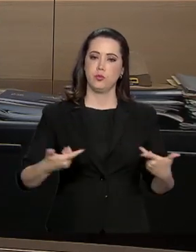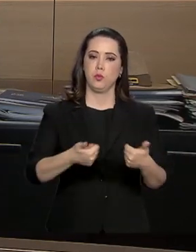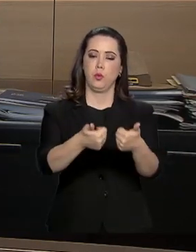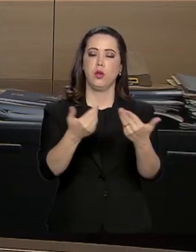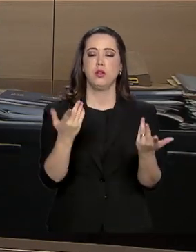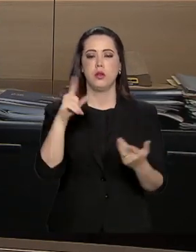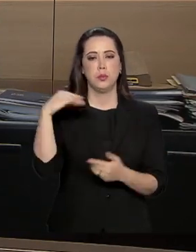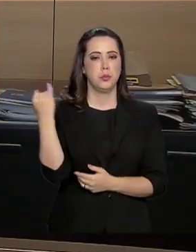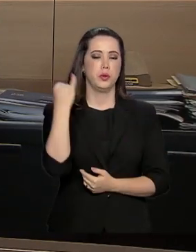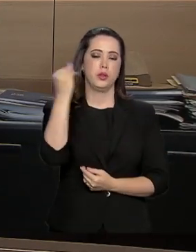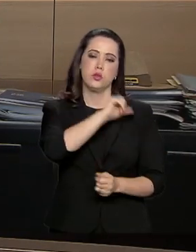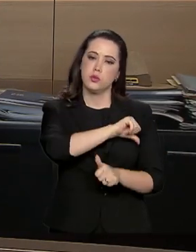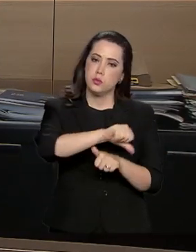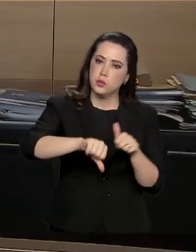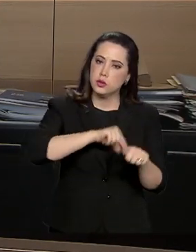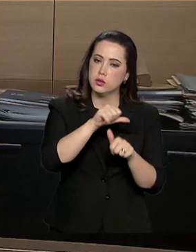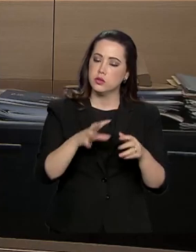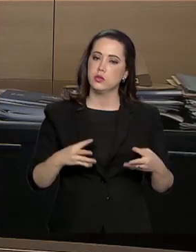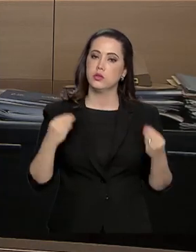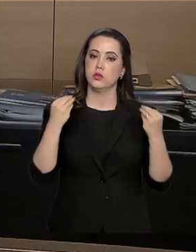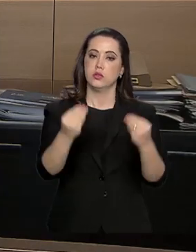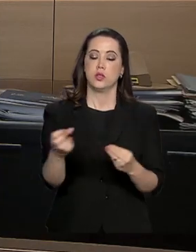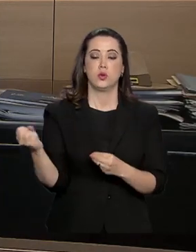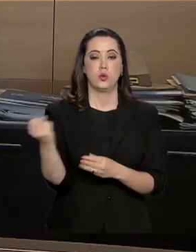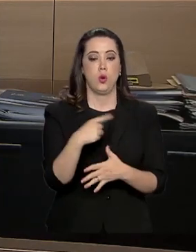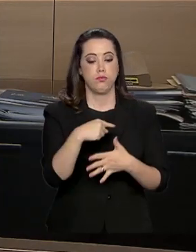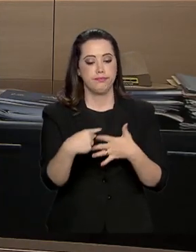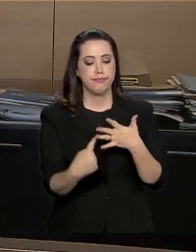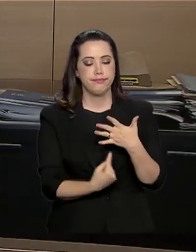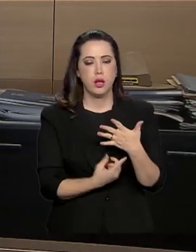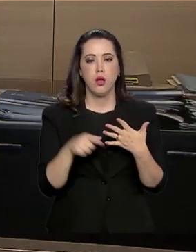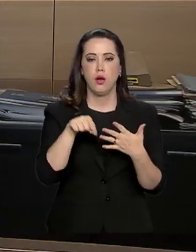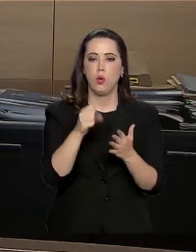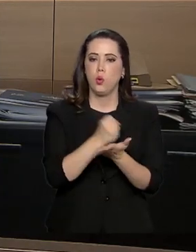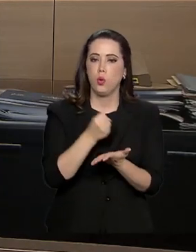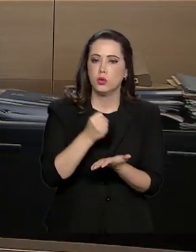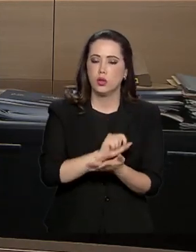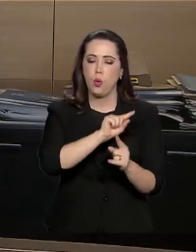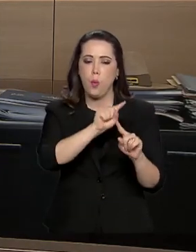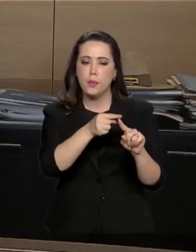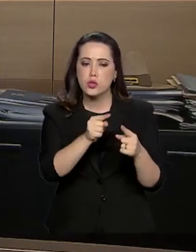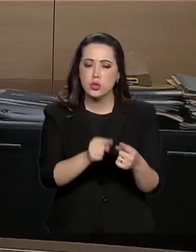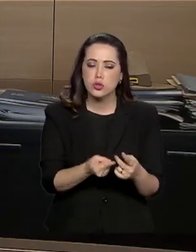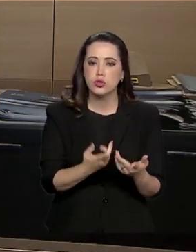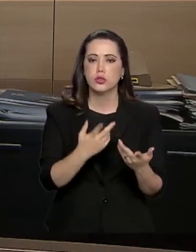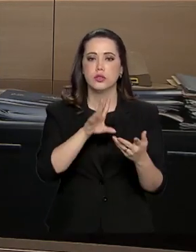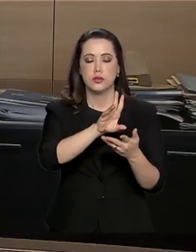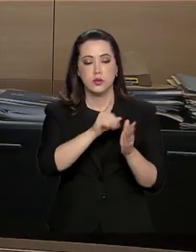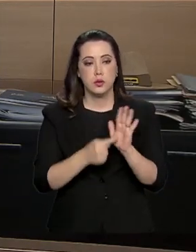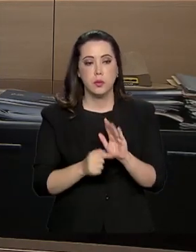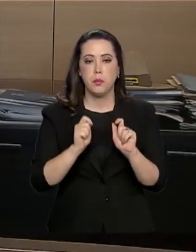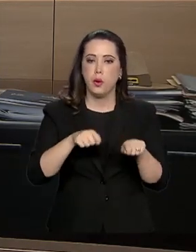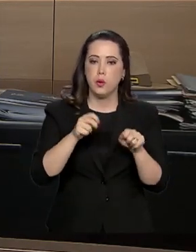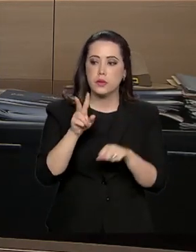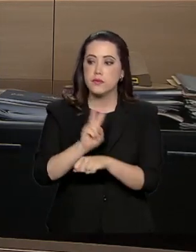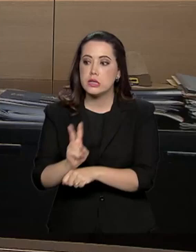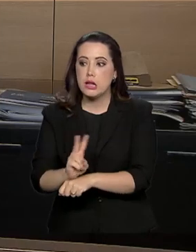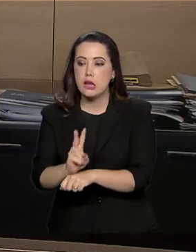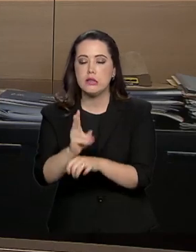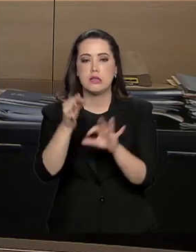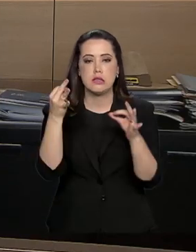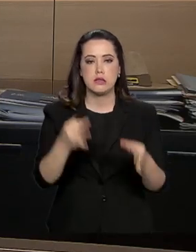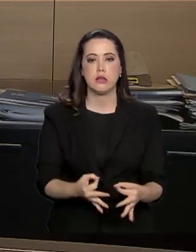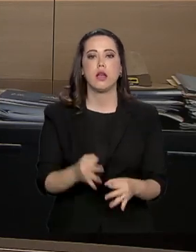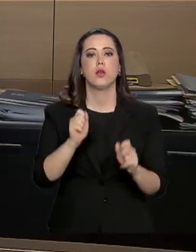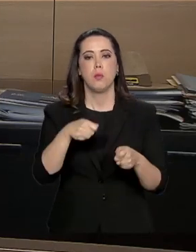essencial essa mudança, trazendo normas de referência, fazendo contratos com metas, indicadores, que possam ser fiscalizados, possam